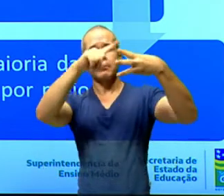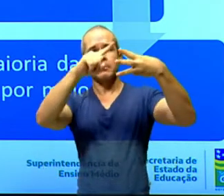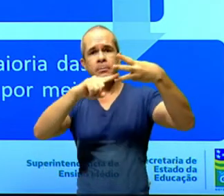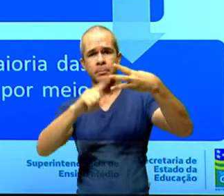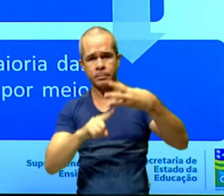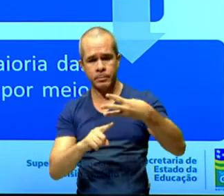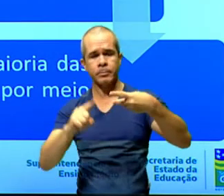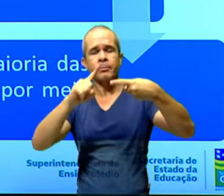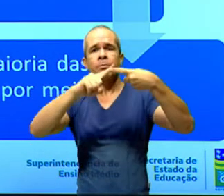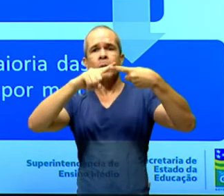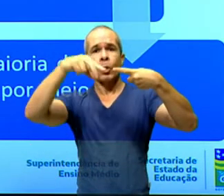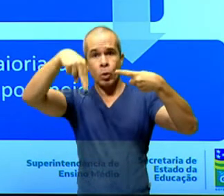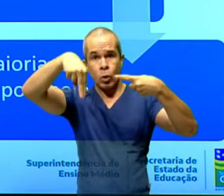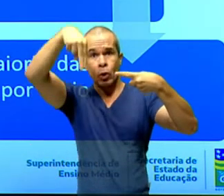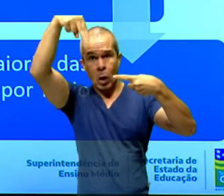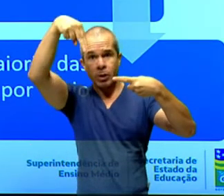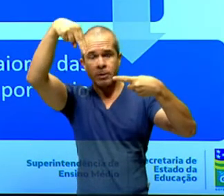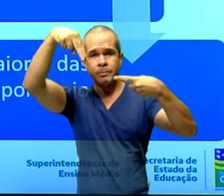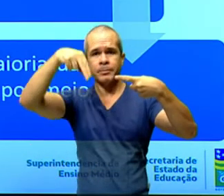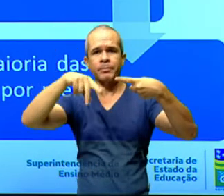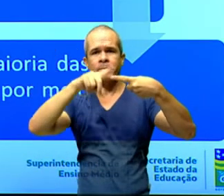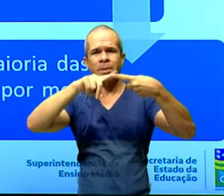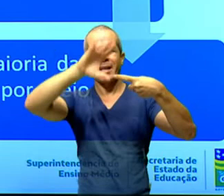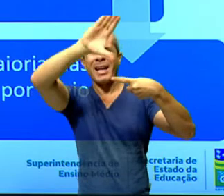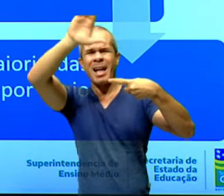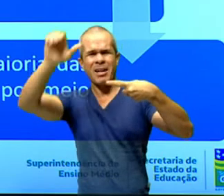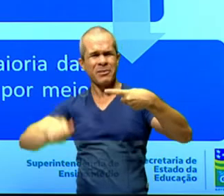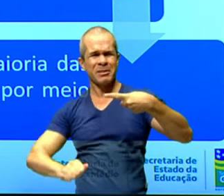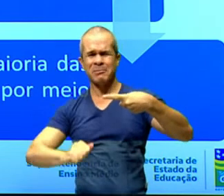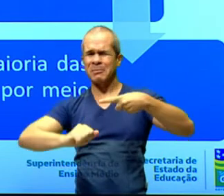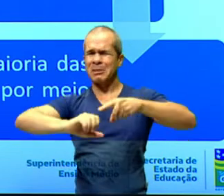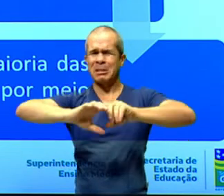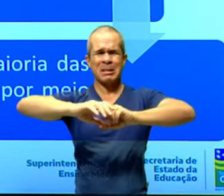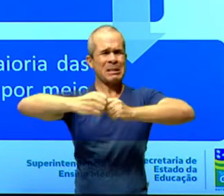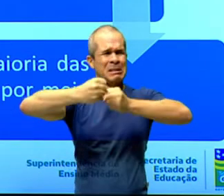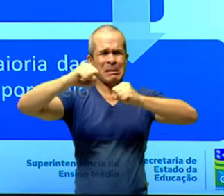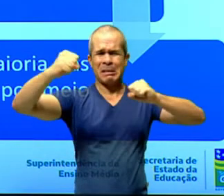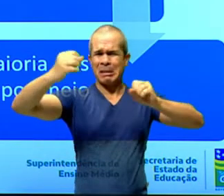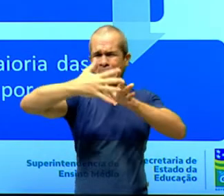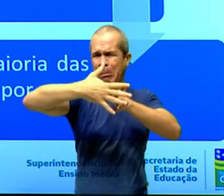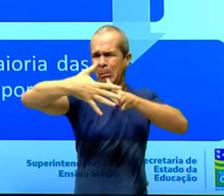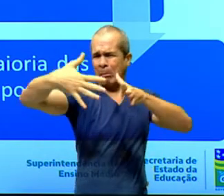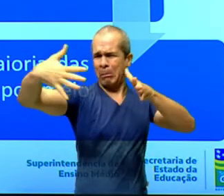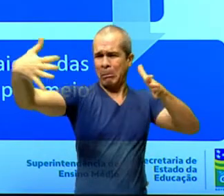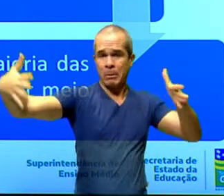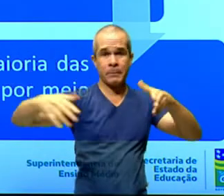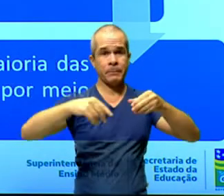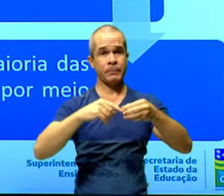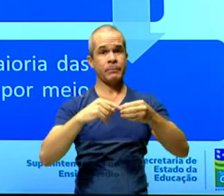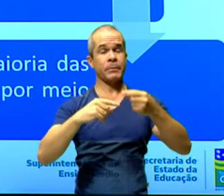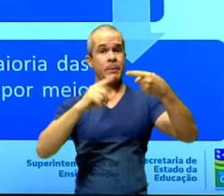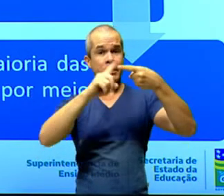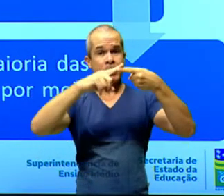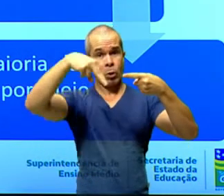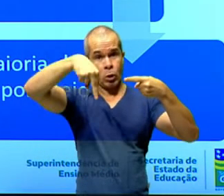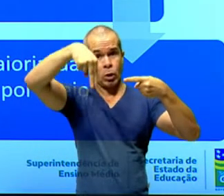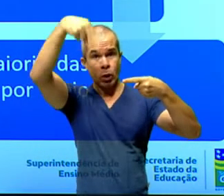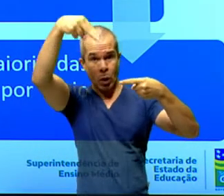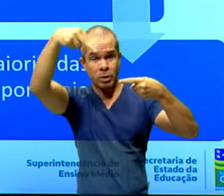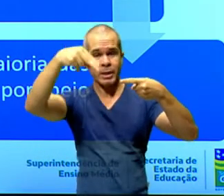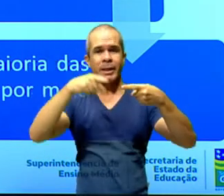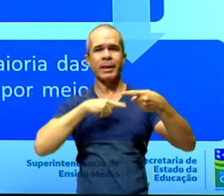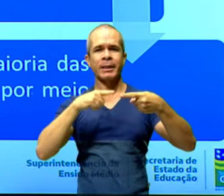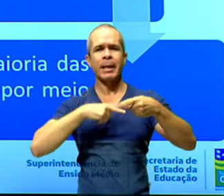no norte do continente africano, porque o continente africano é muito grande. Então no norte do continente africano, gente destaca o caso da